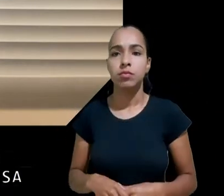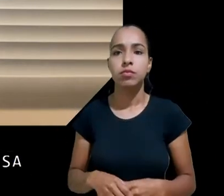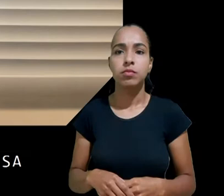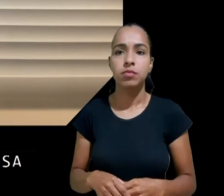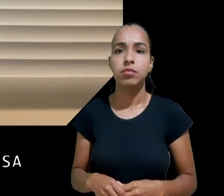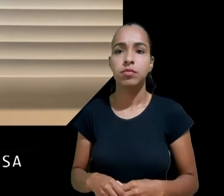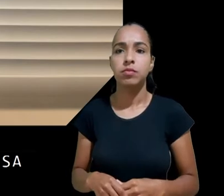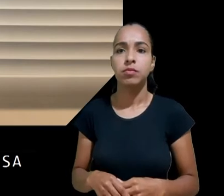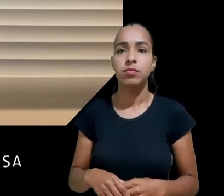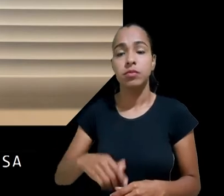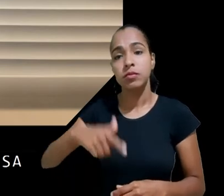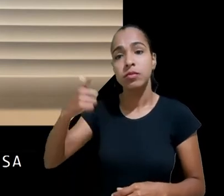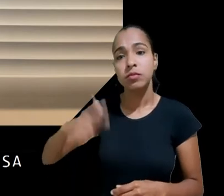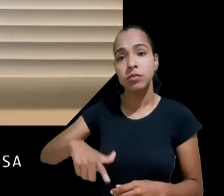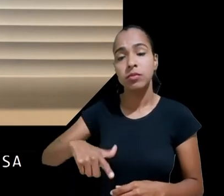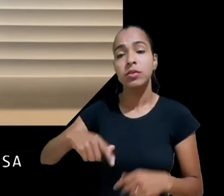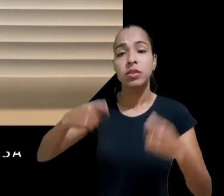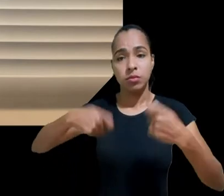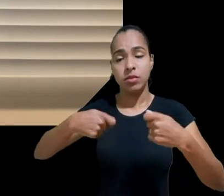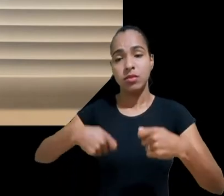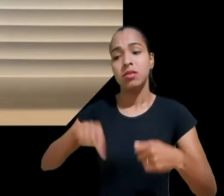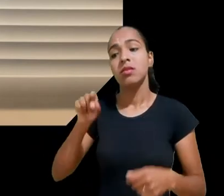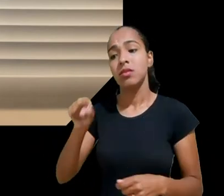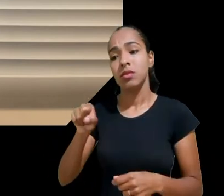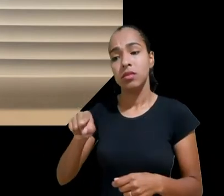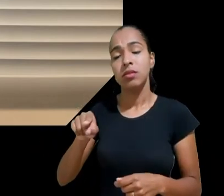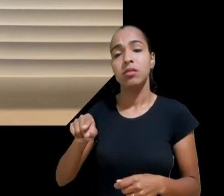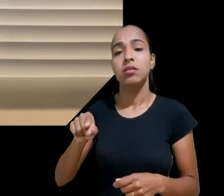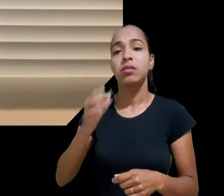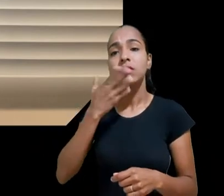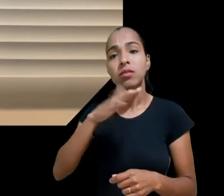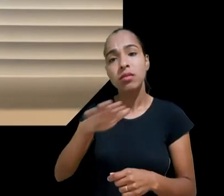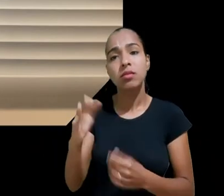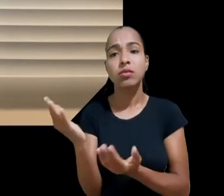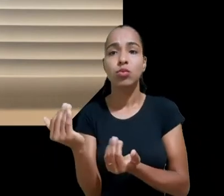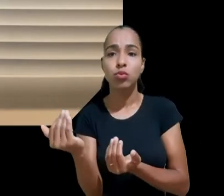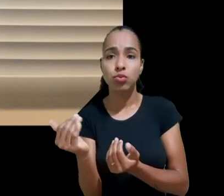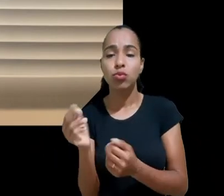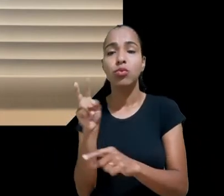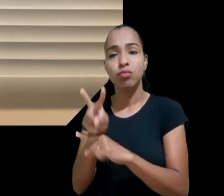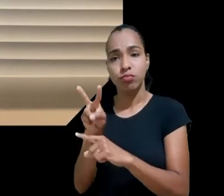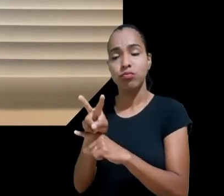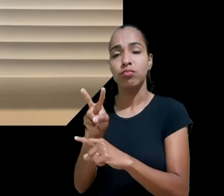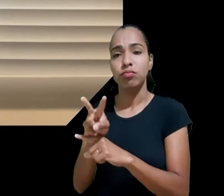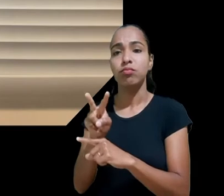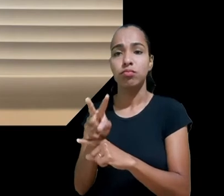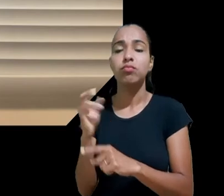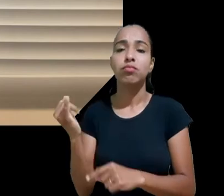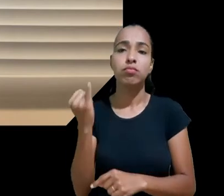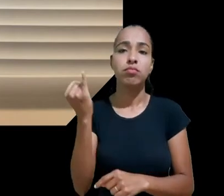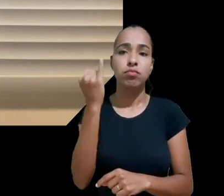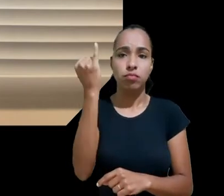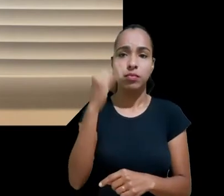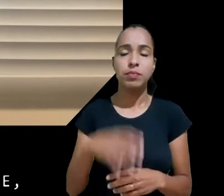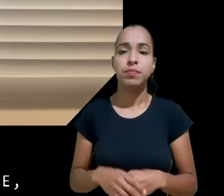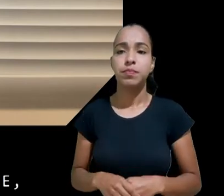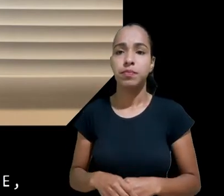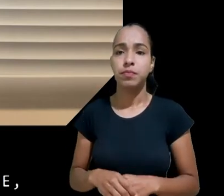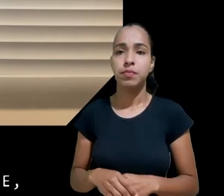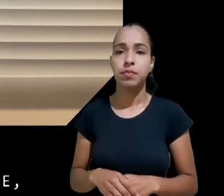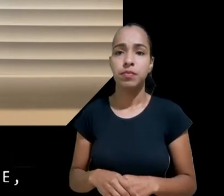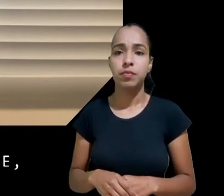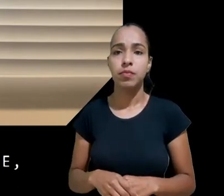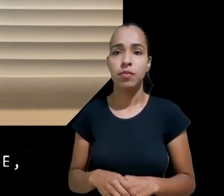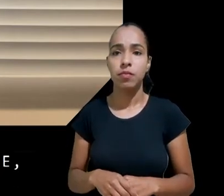das crianças e dos adolescentes. Porém, enquanto isso não acontece, me parece que nós temos sim soluções jurídicas